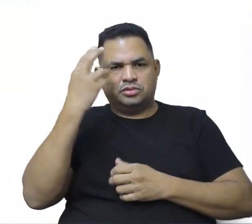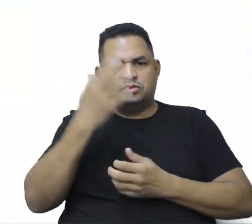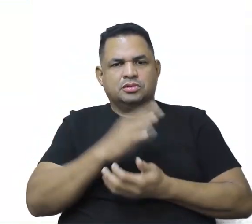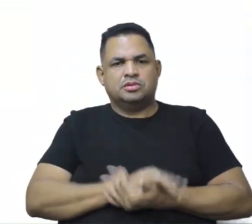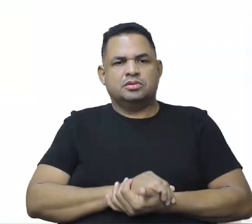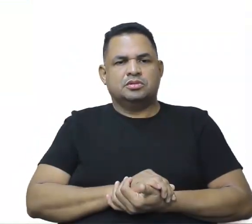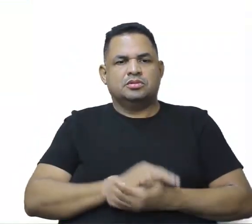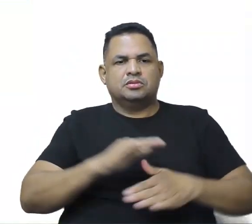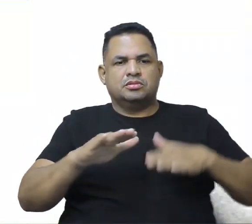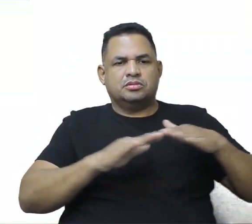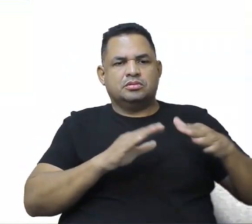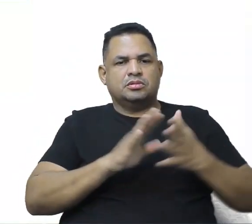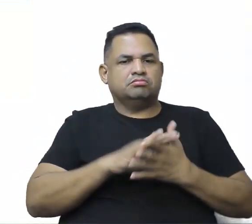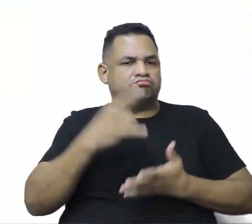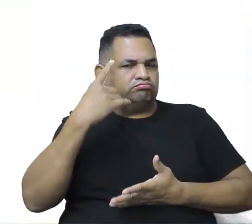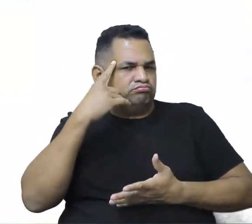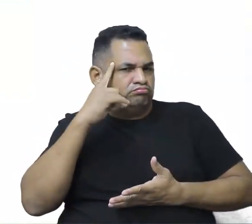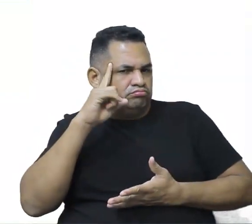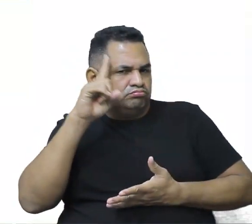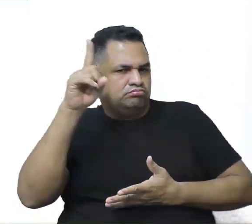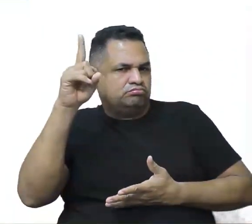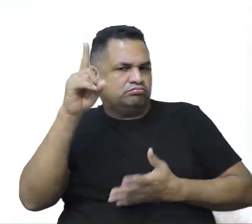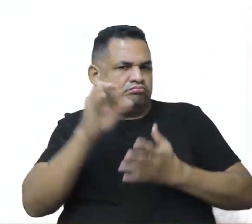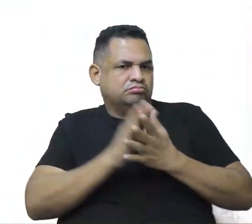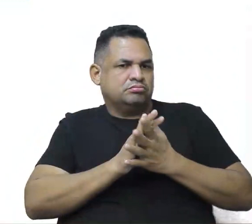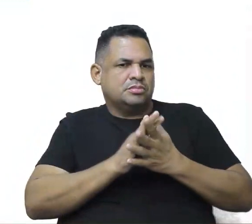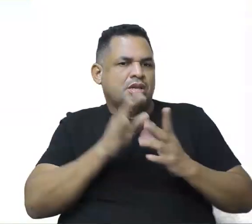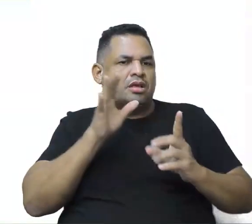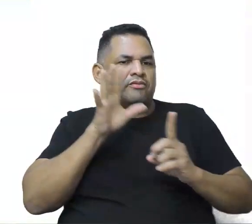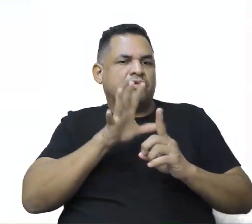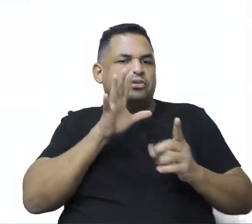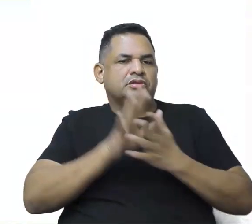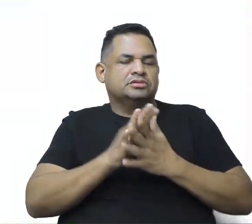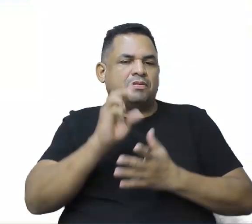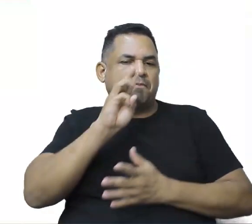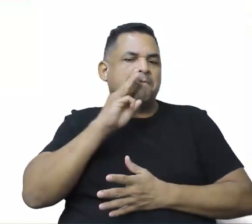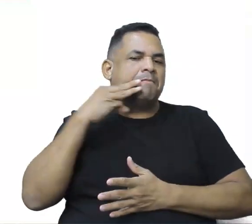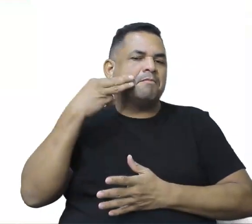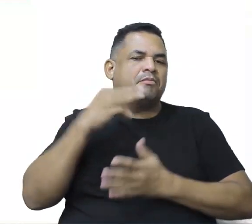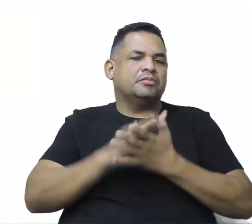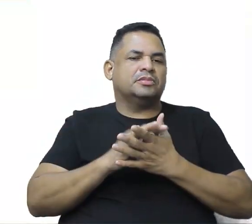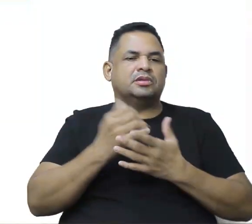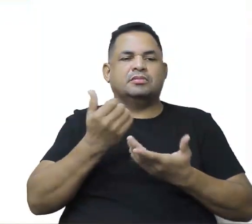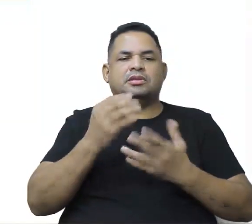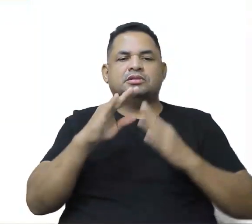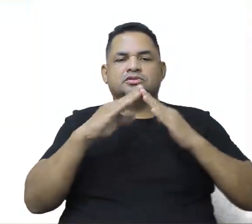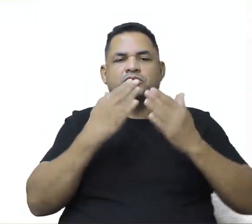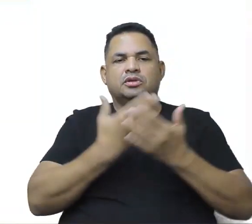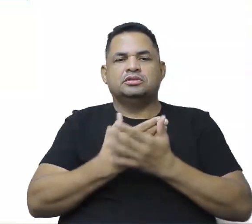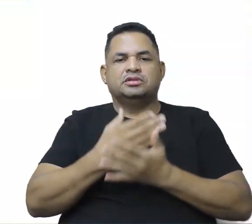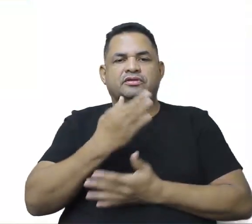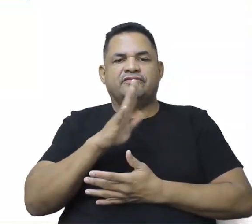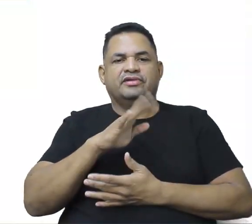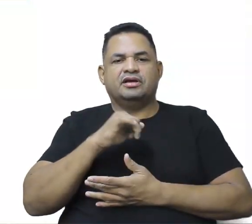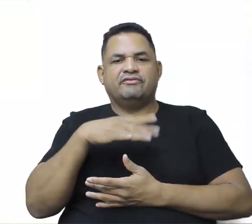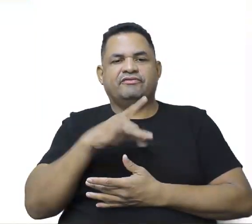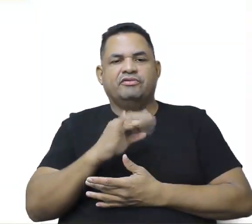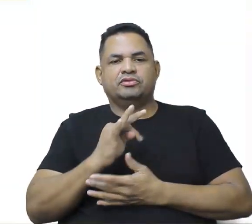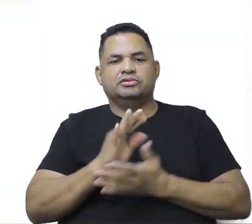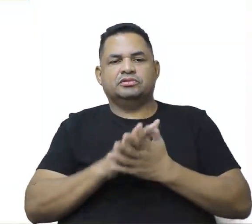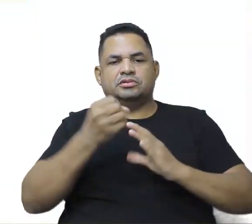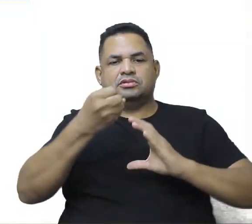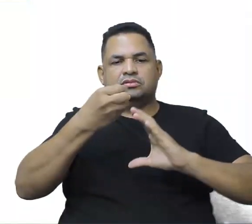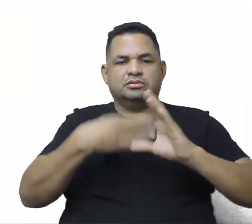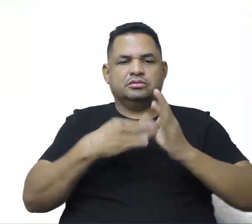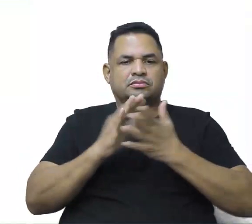um movimento intelectual de orientação marxista chamado Escola de Frankfurt. Caracterizou